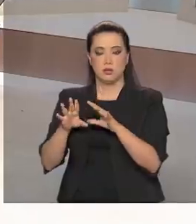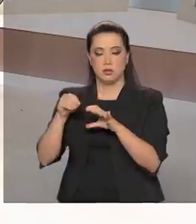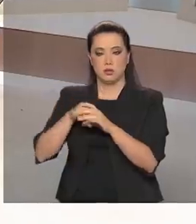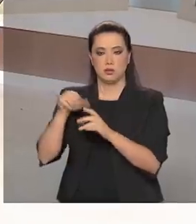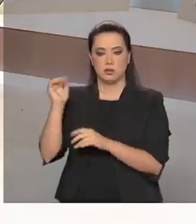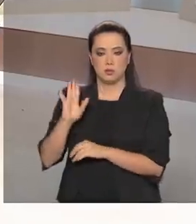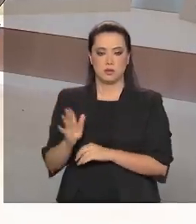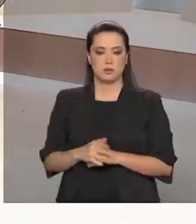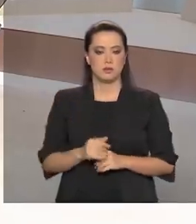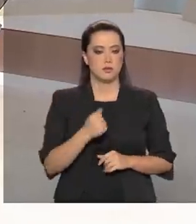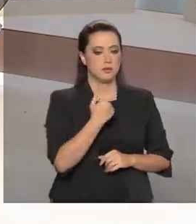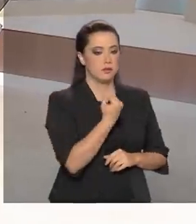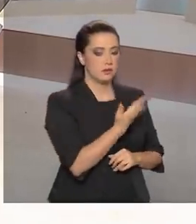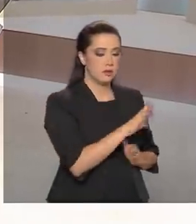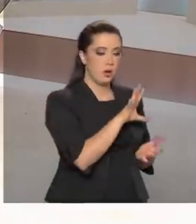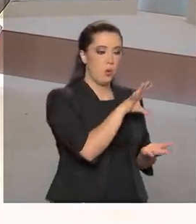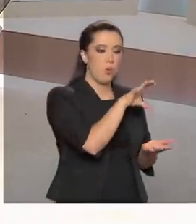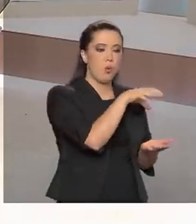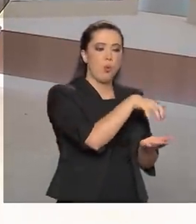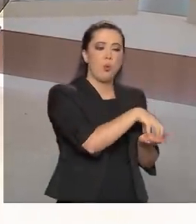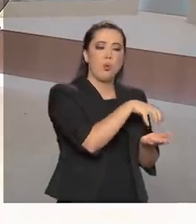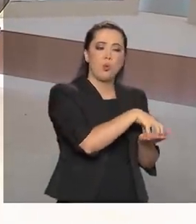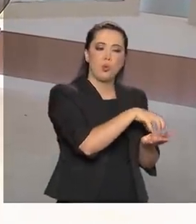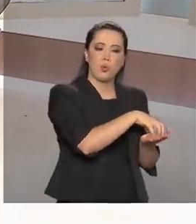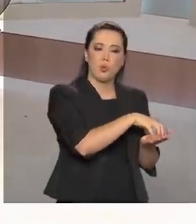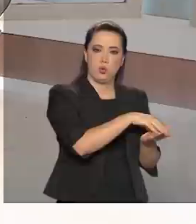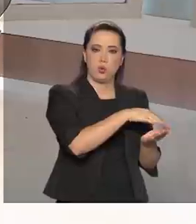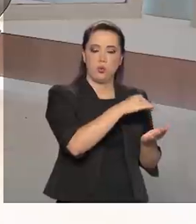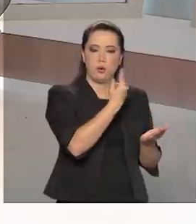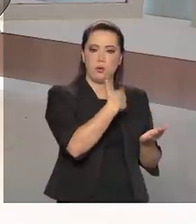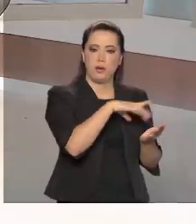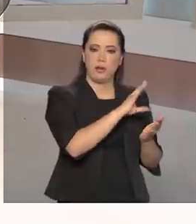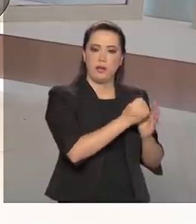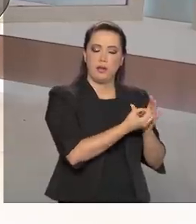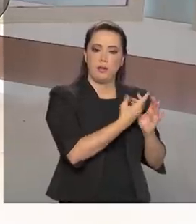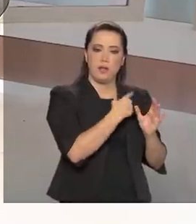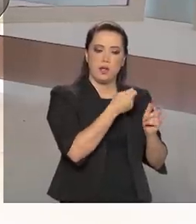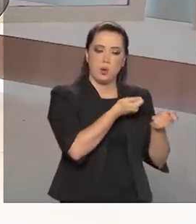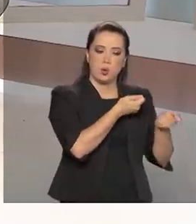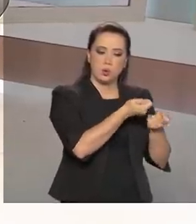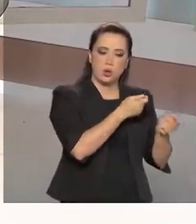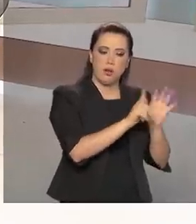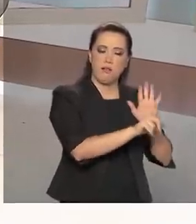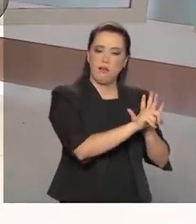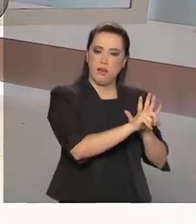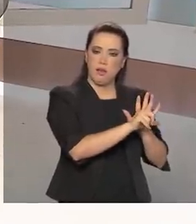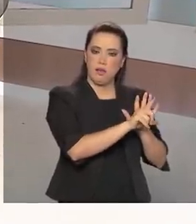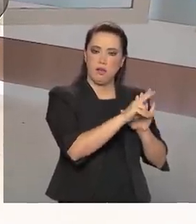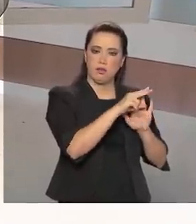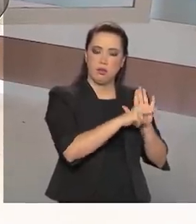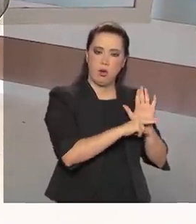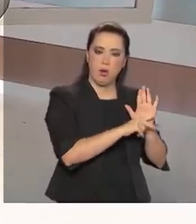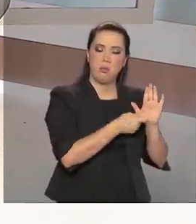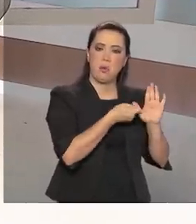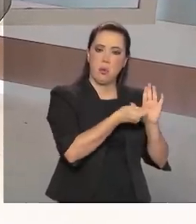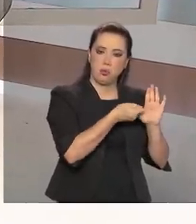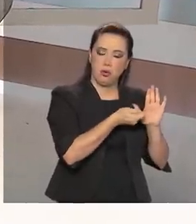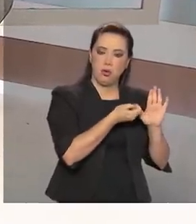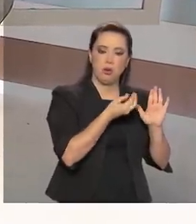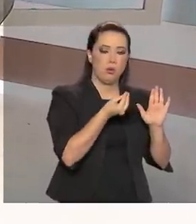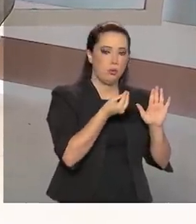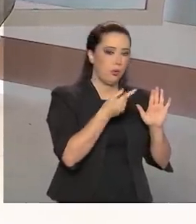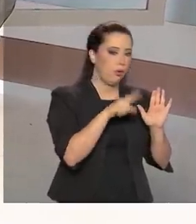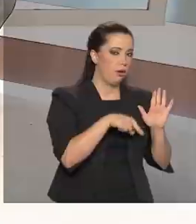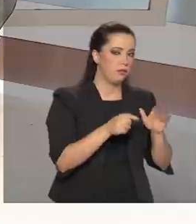vai regulamentar a lei, a Autoridade Nacional de Proteção de Dados? a lei. Então, por exemplo, quando nós